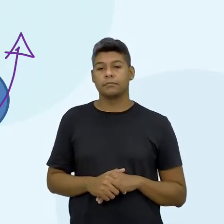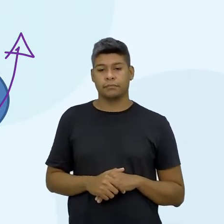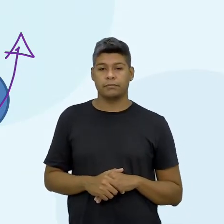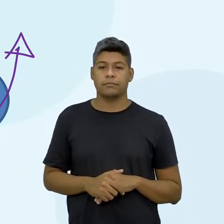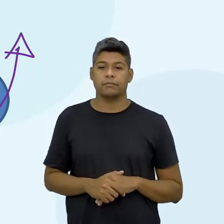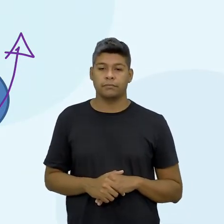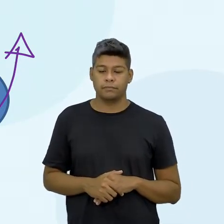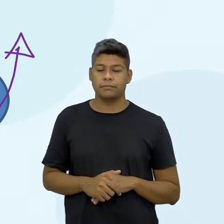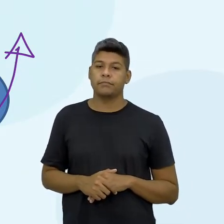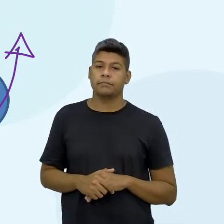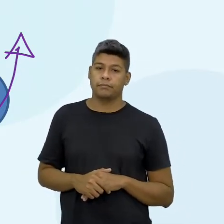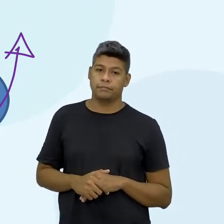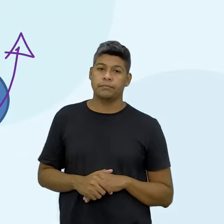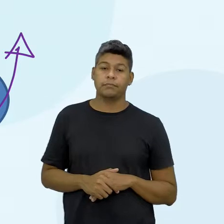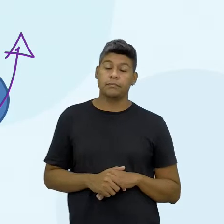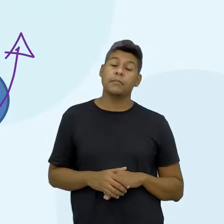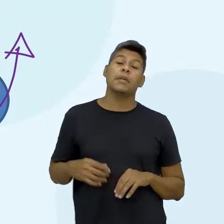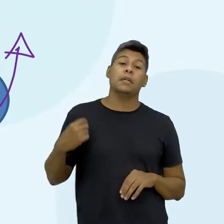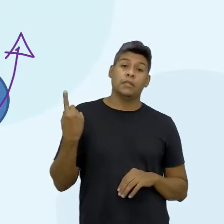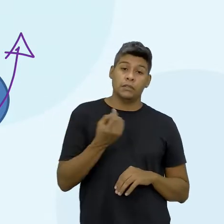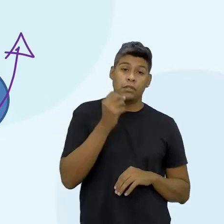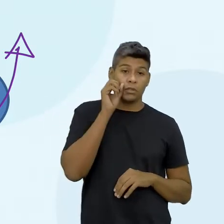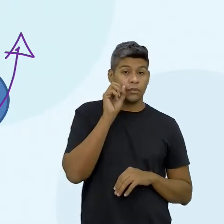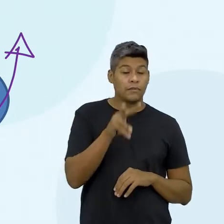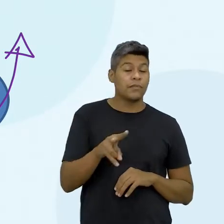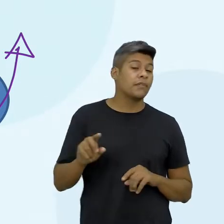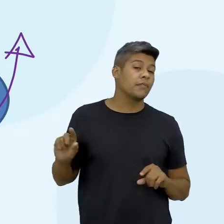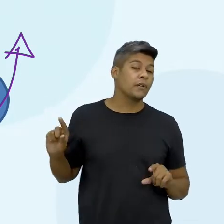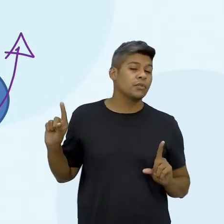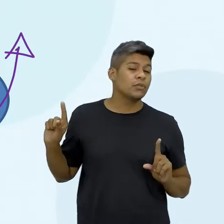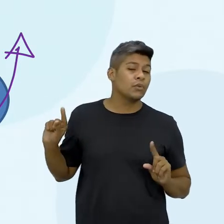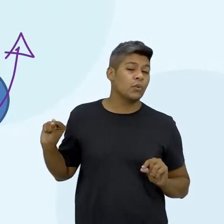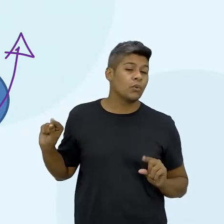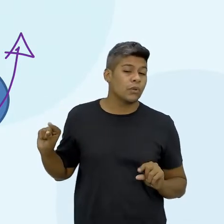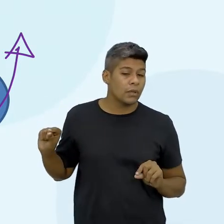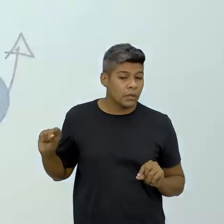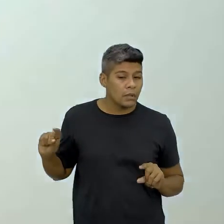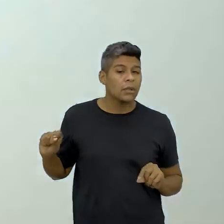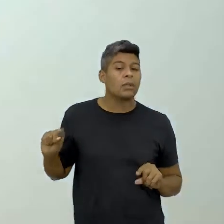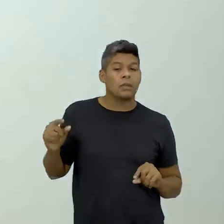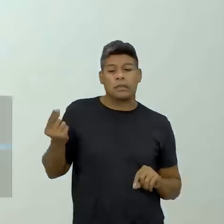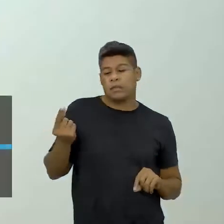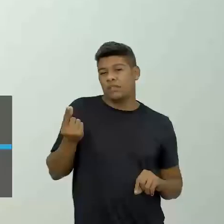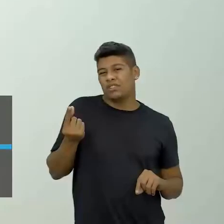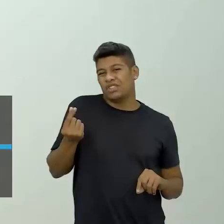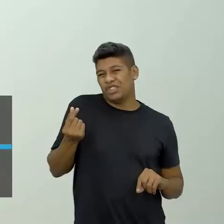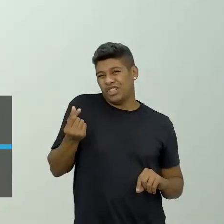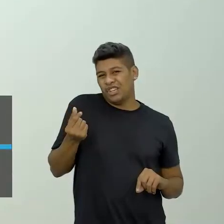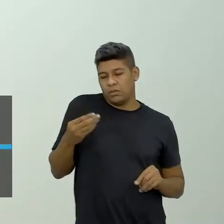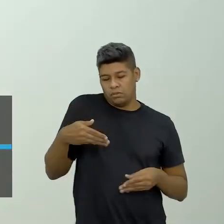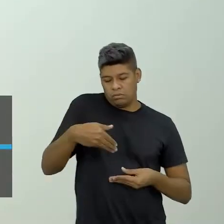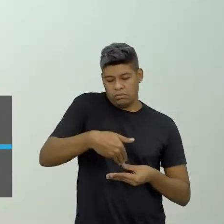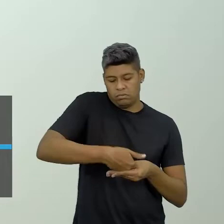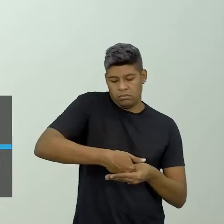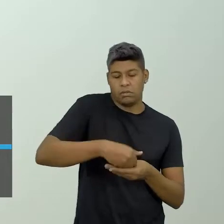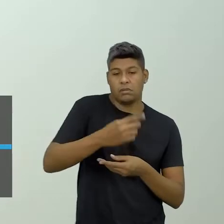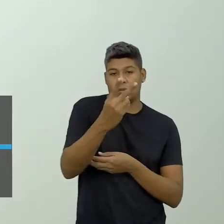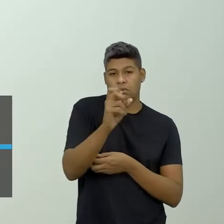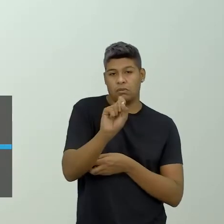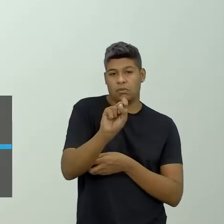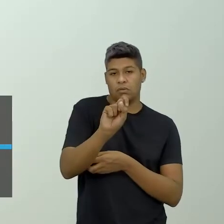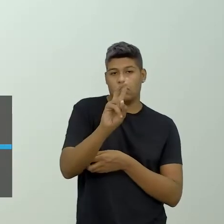3. E o nós vimos na semana 3 foi o envelope fictício aí com 2.500